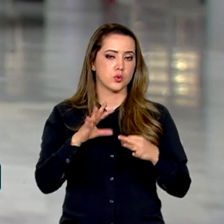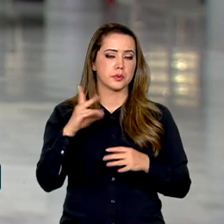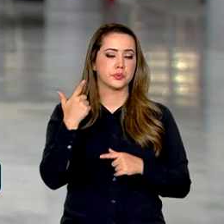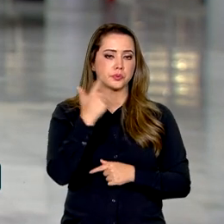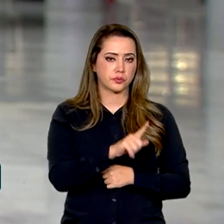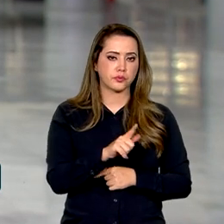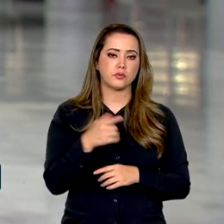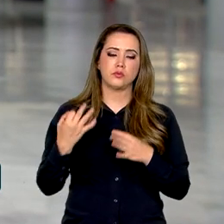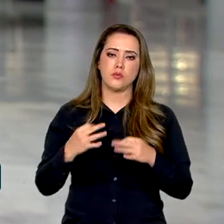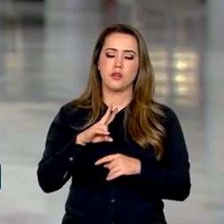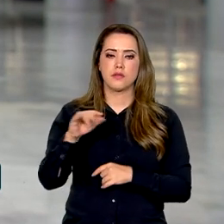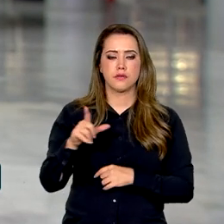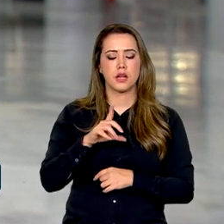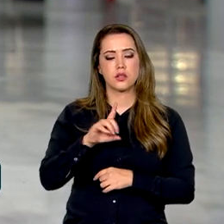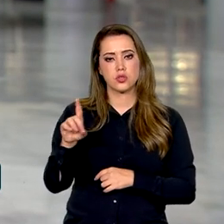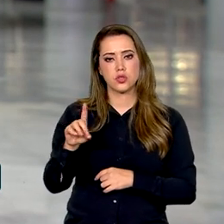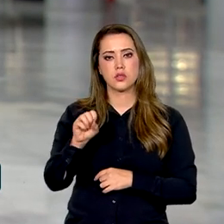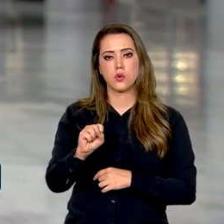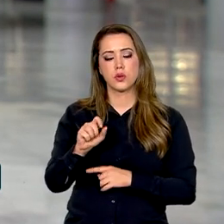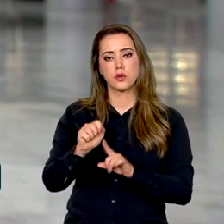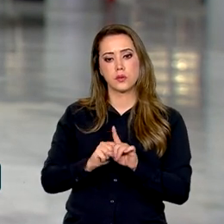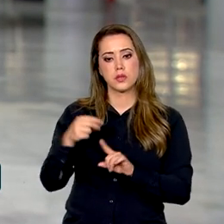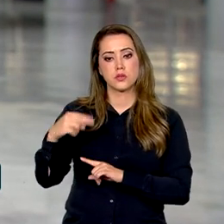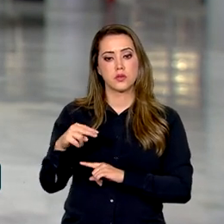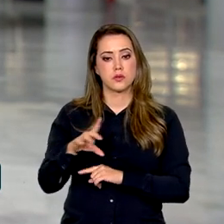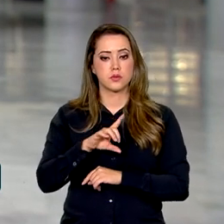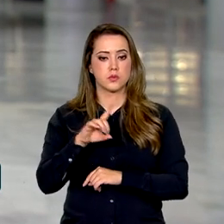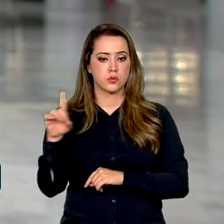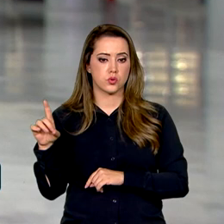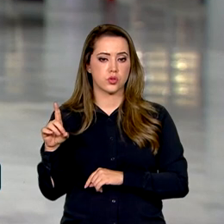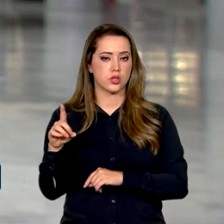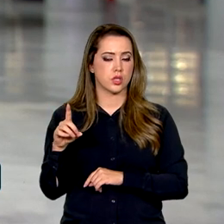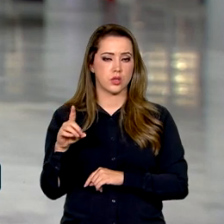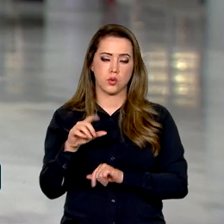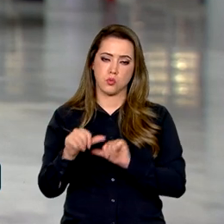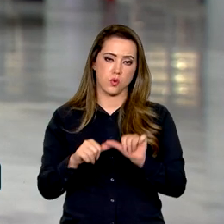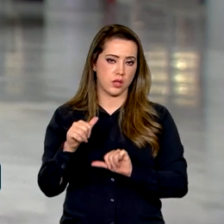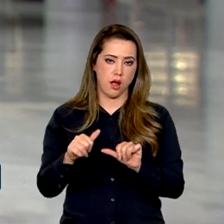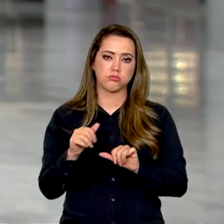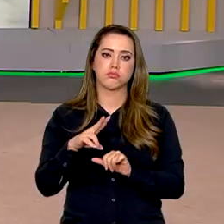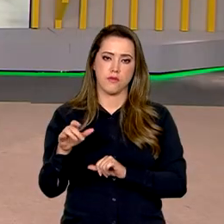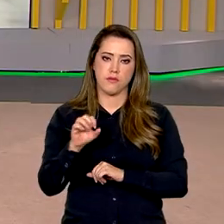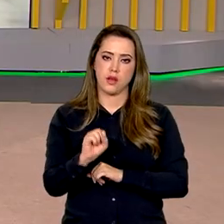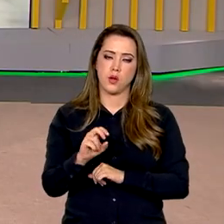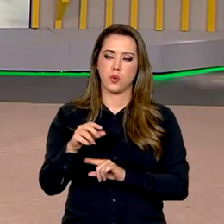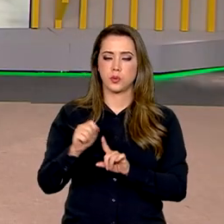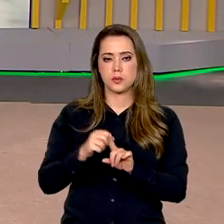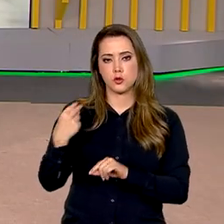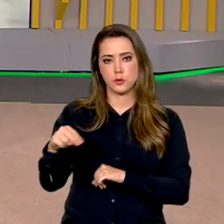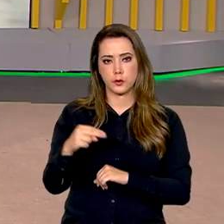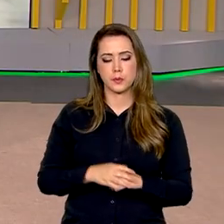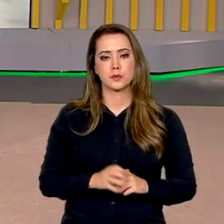e está marcada para o próximo dia 8 de novembro, caso a data não seja alterada. Eu volto com vocês. Tá certo, Pablo.